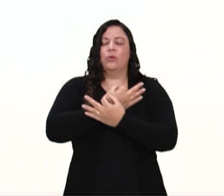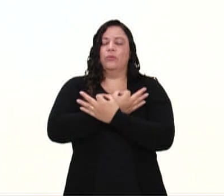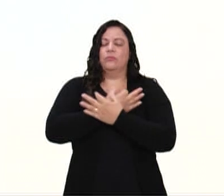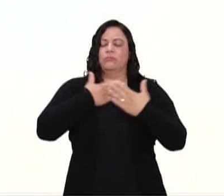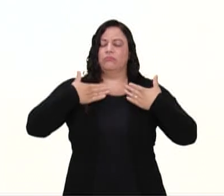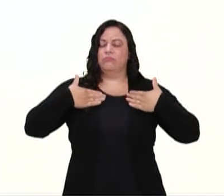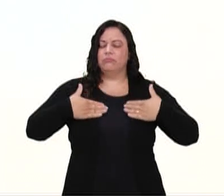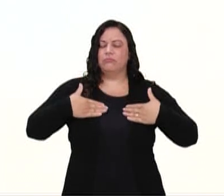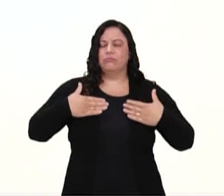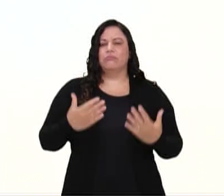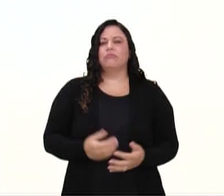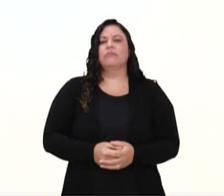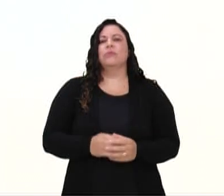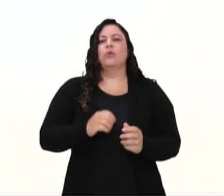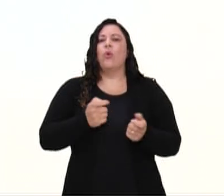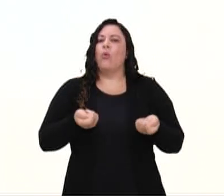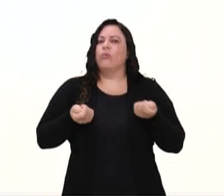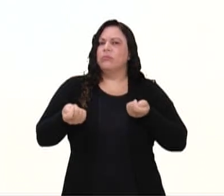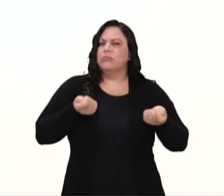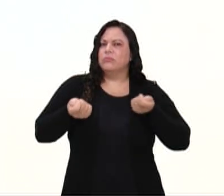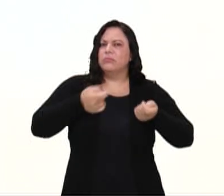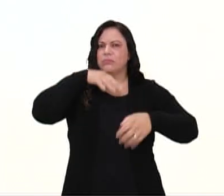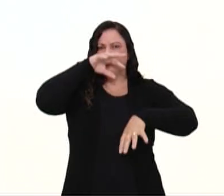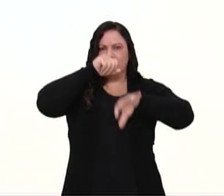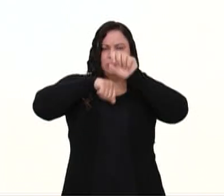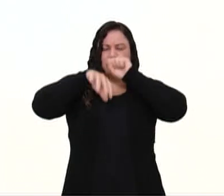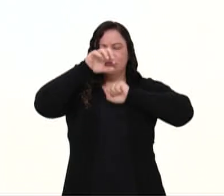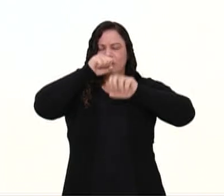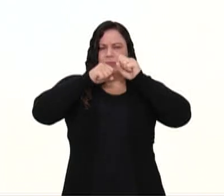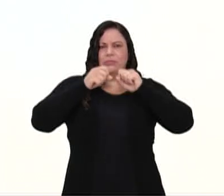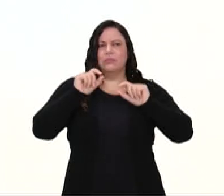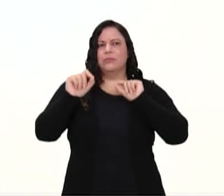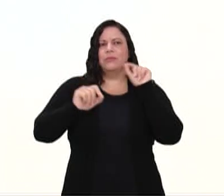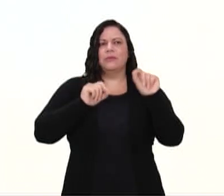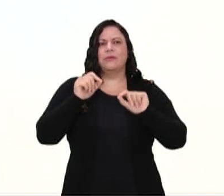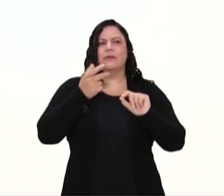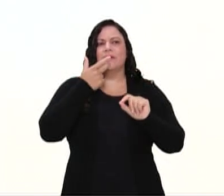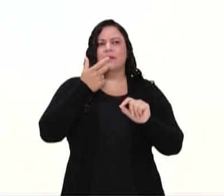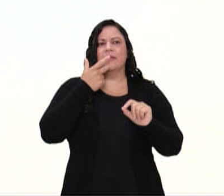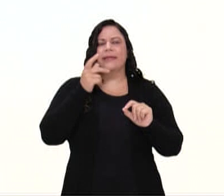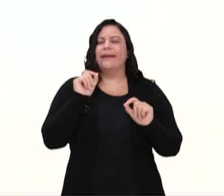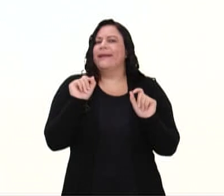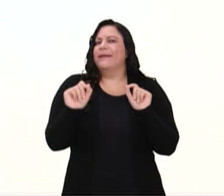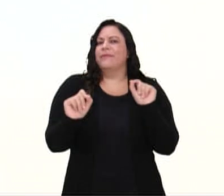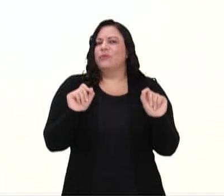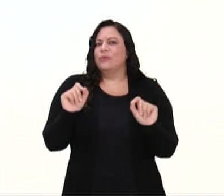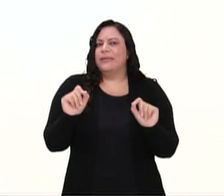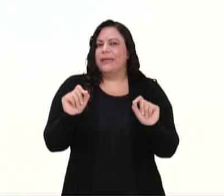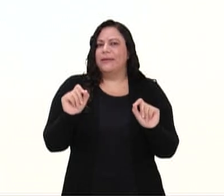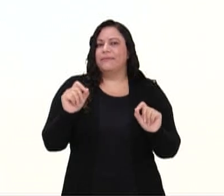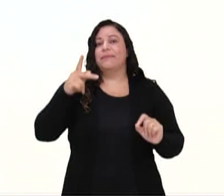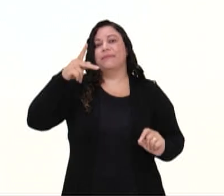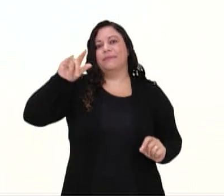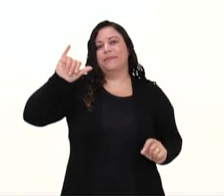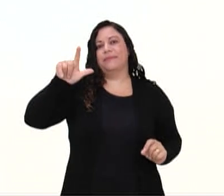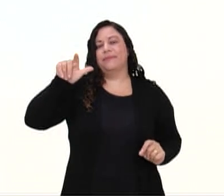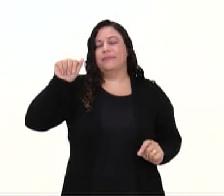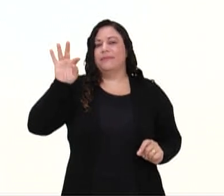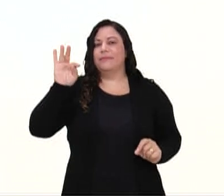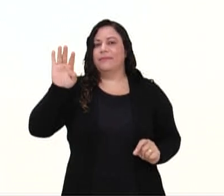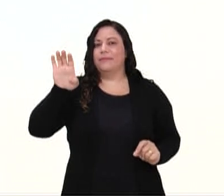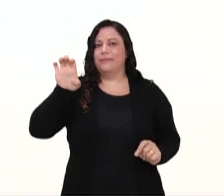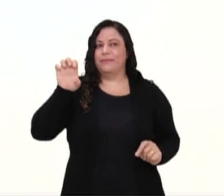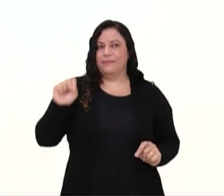concentração, o controle, a respiração, a fluidez e a precisão. Nós estamos falando de quem? Nós estamos